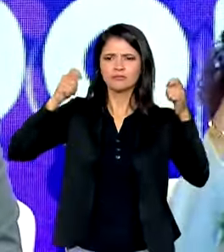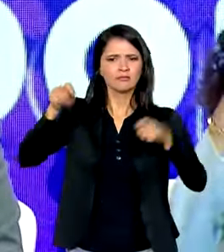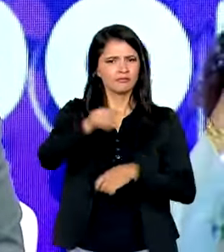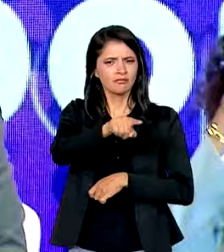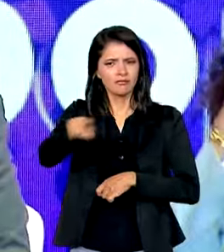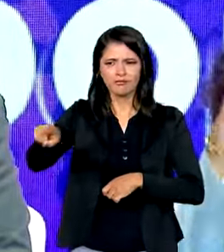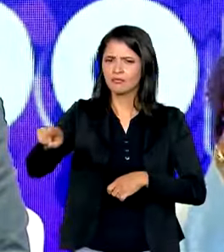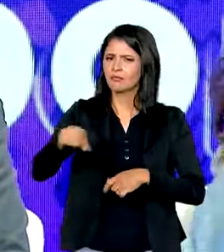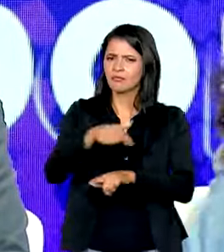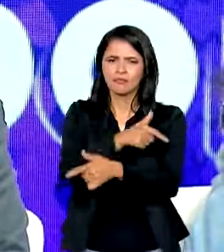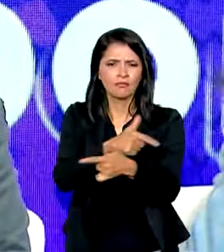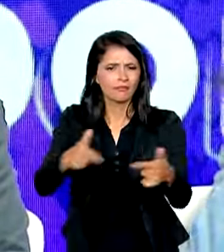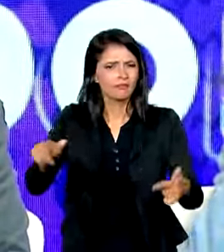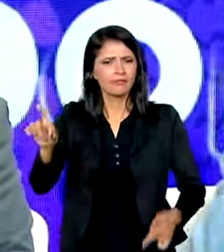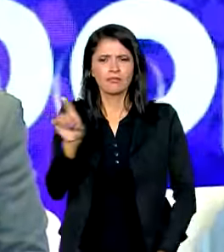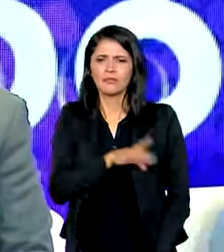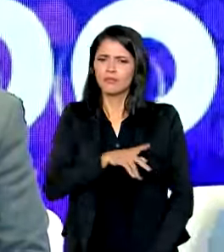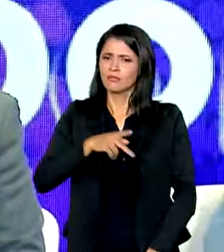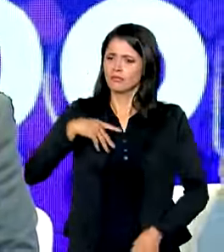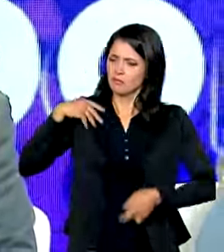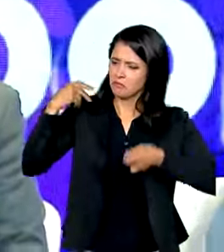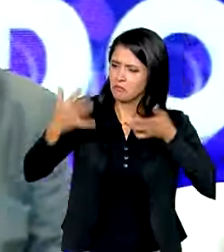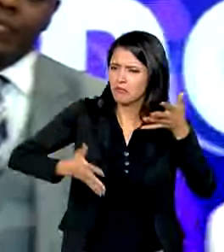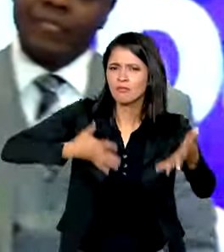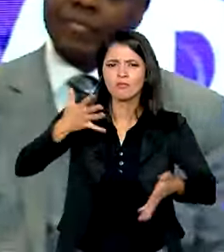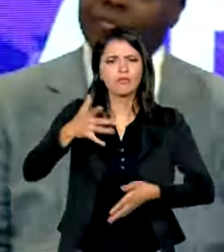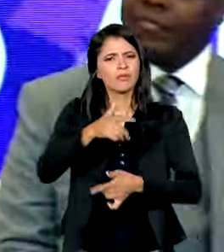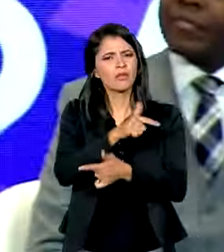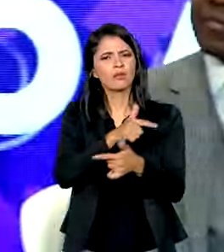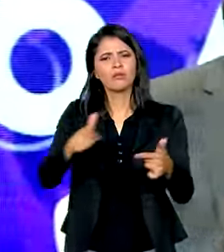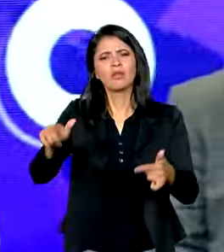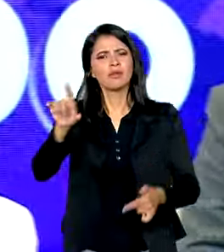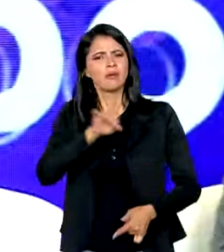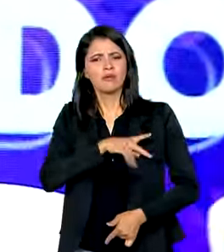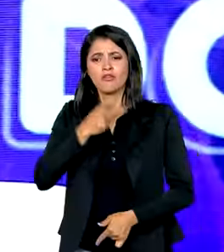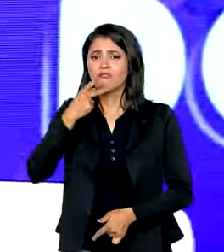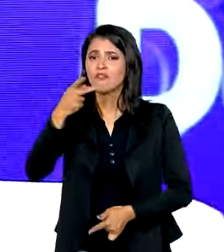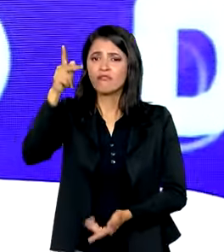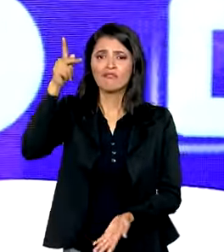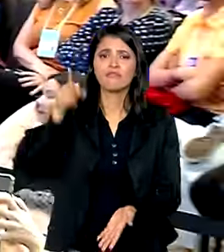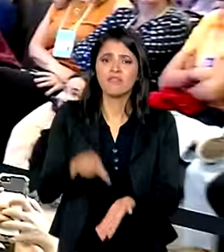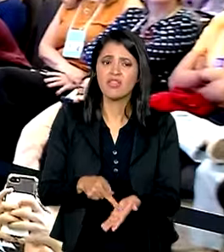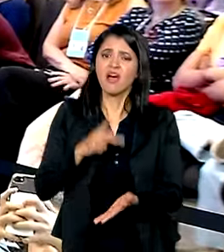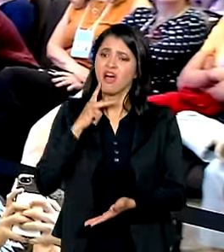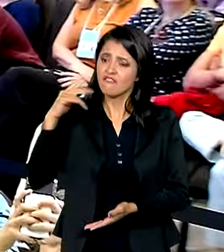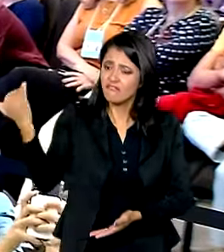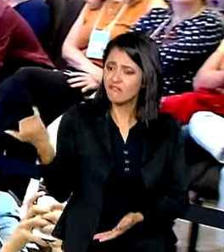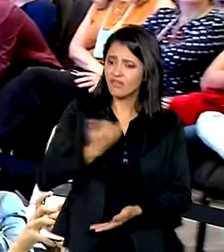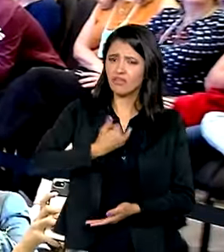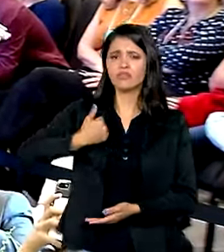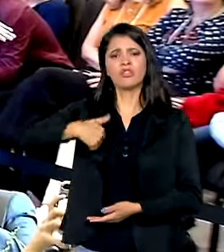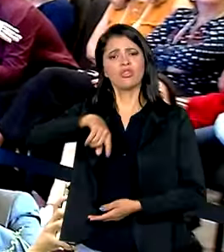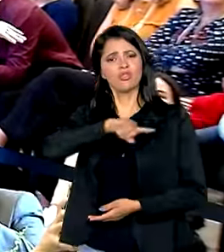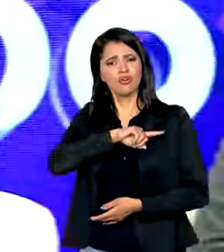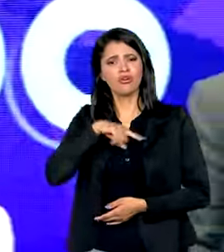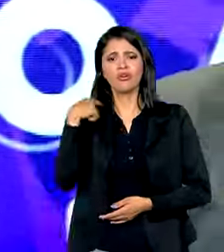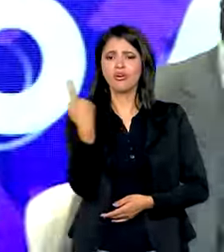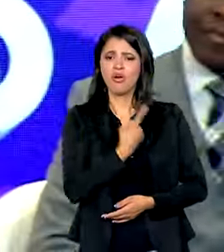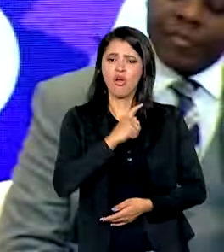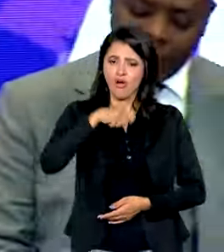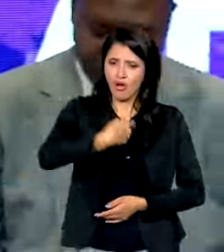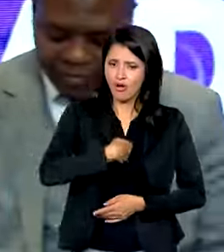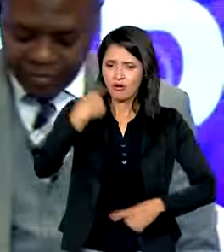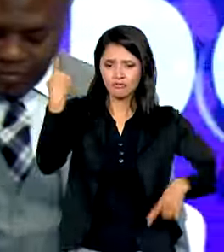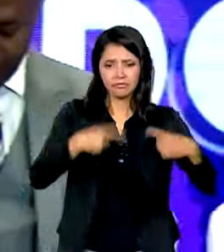não tenho medo de falar, não tenho medo de dizer a verdade para nós. Nós que estamos políticos, precisamos